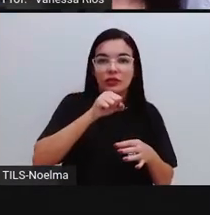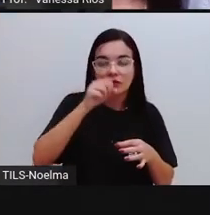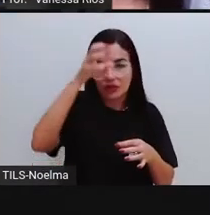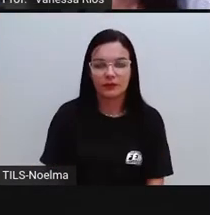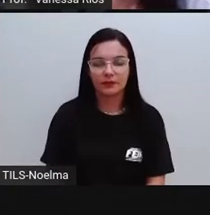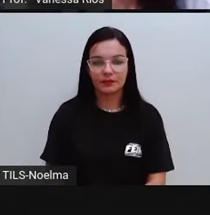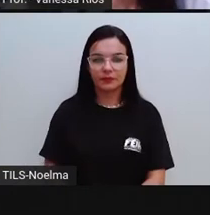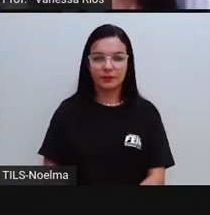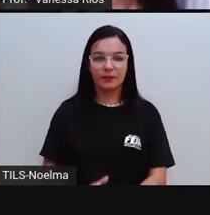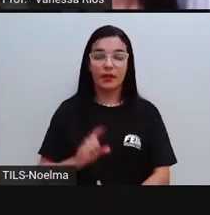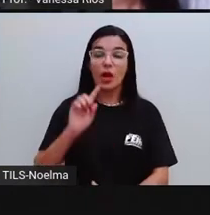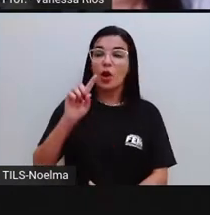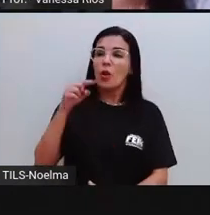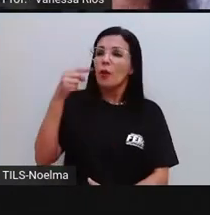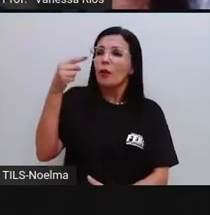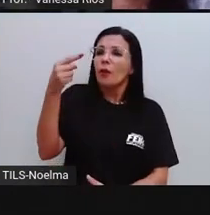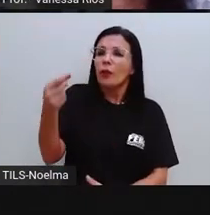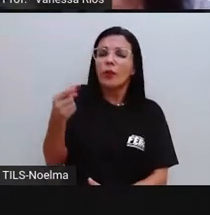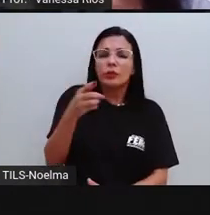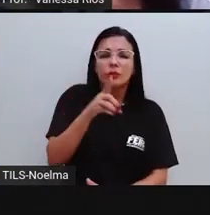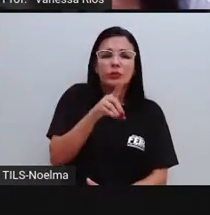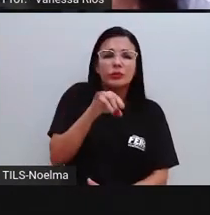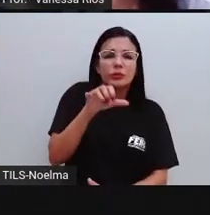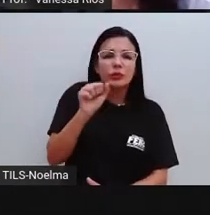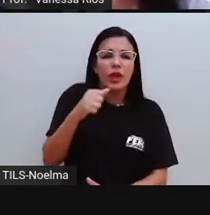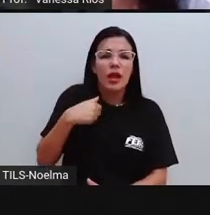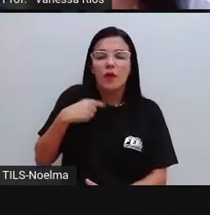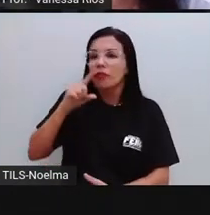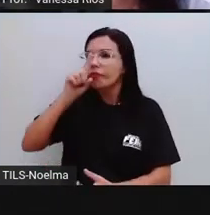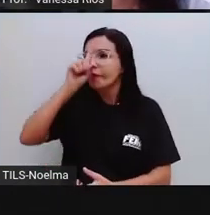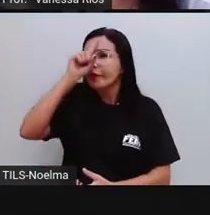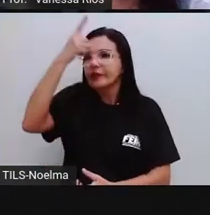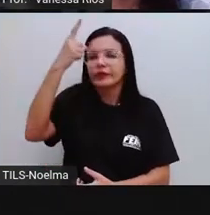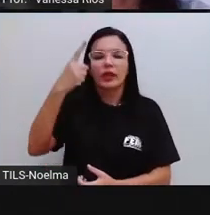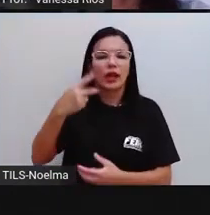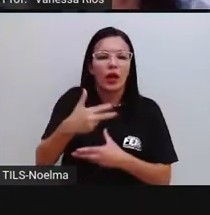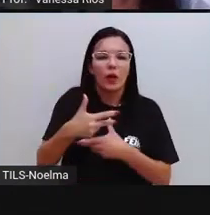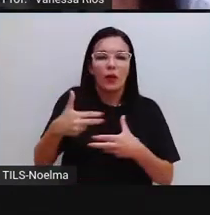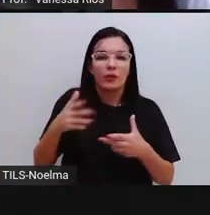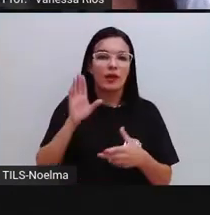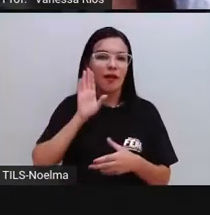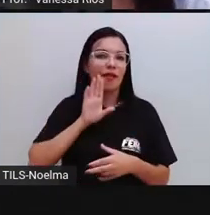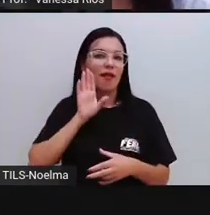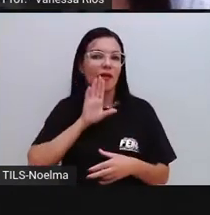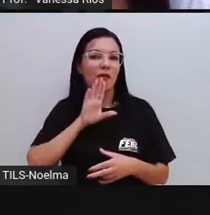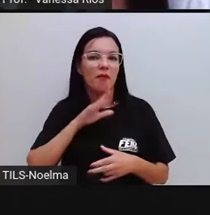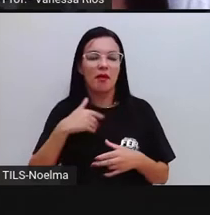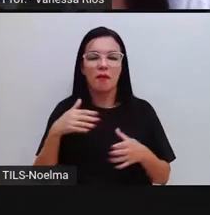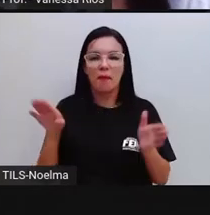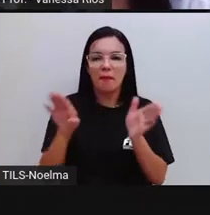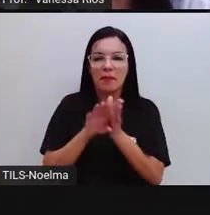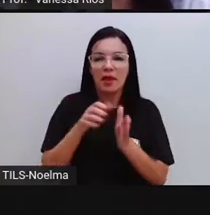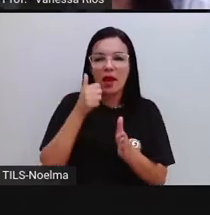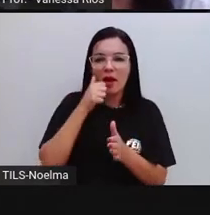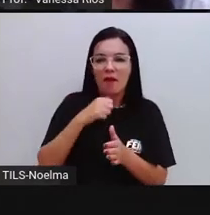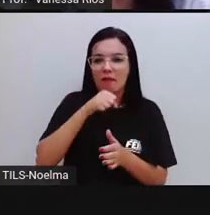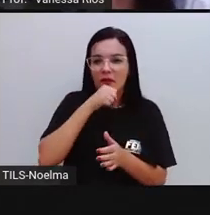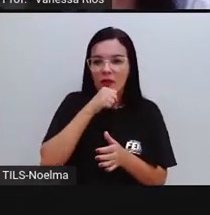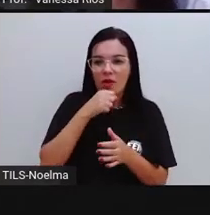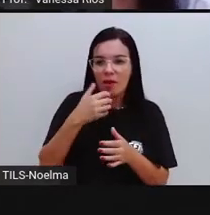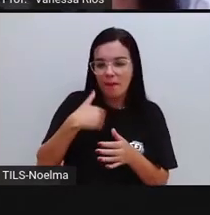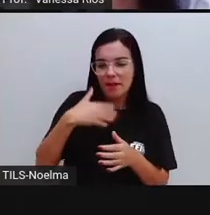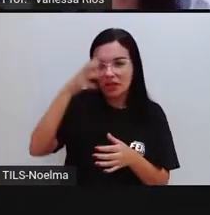Uma outra vez, eu inventei uma coisa legal. Enquanto minha avó e minha tia